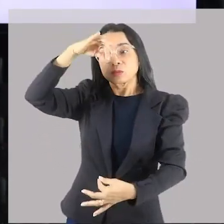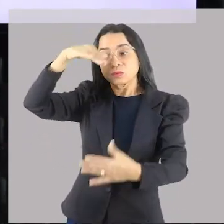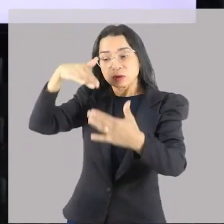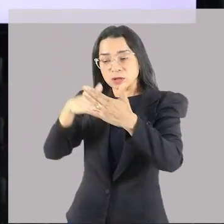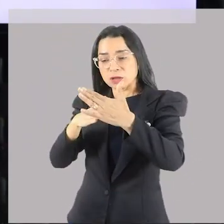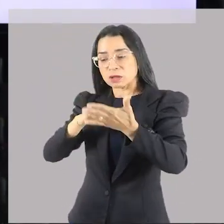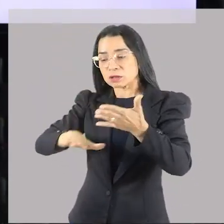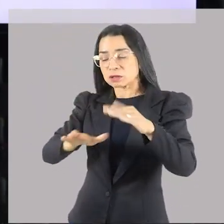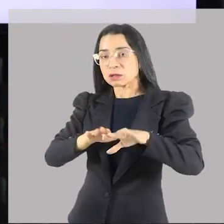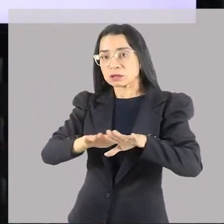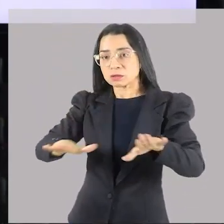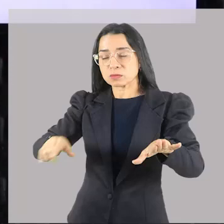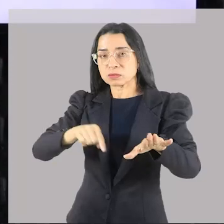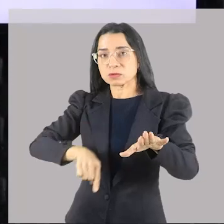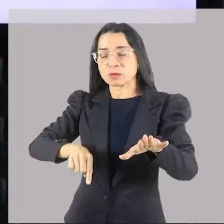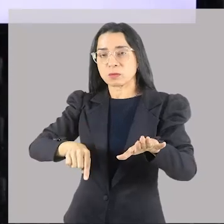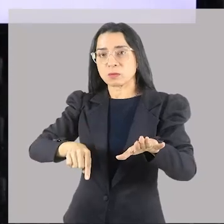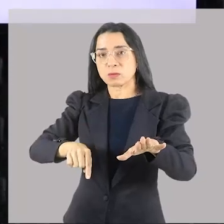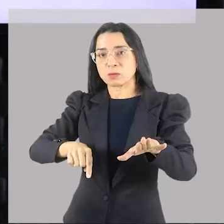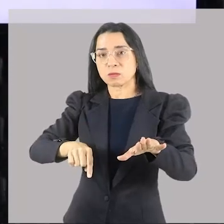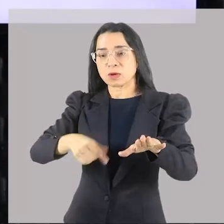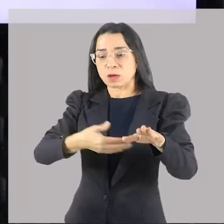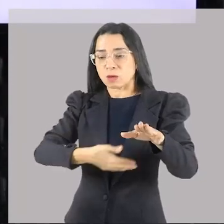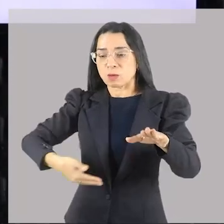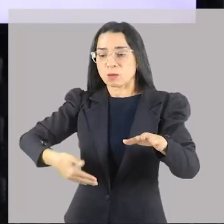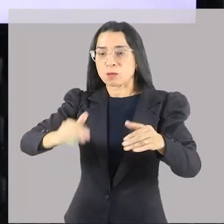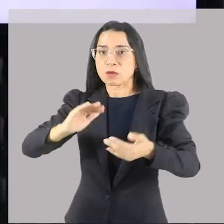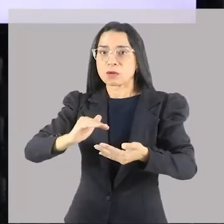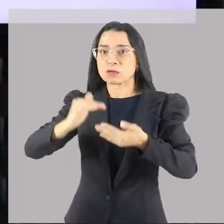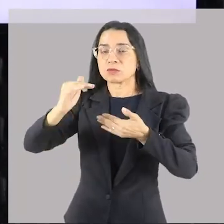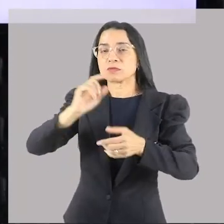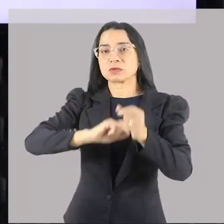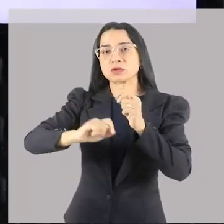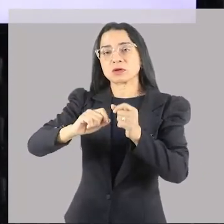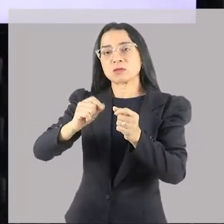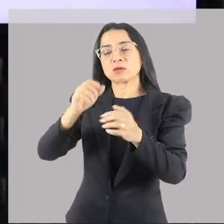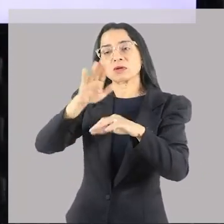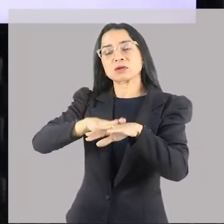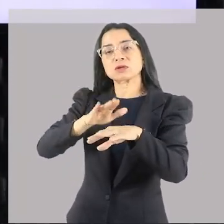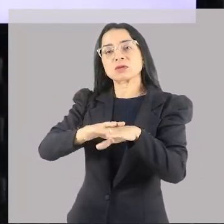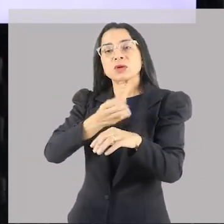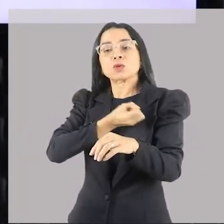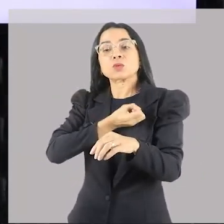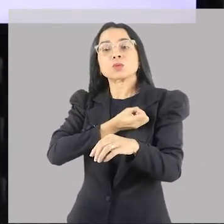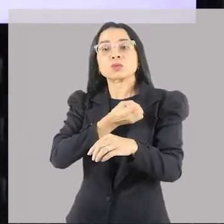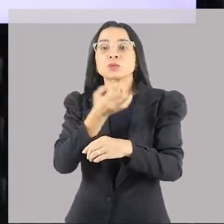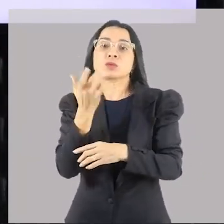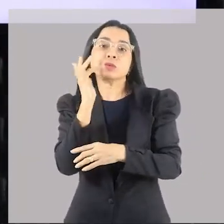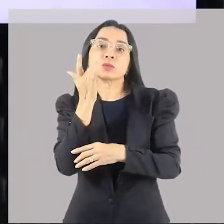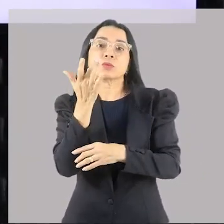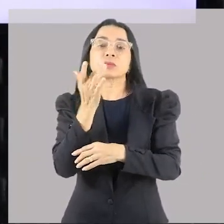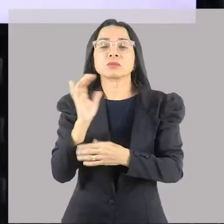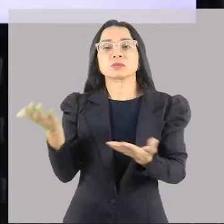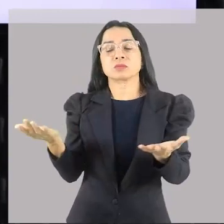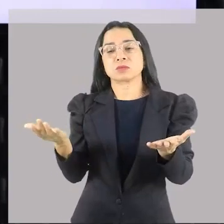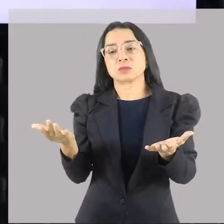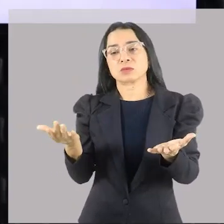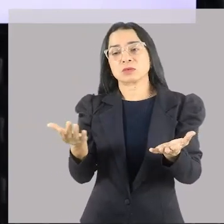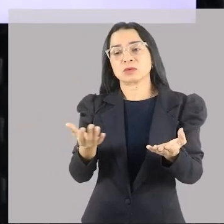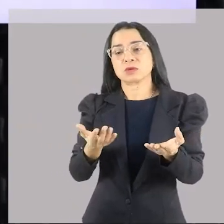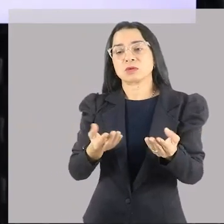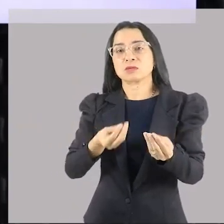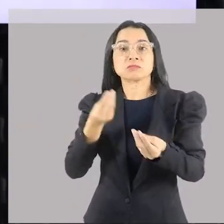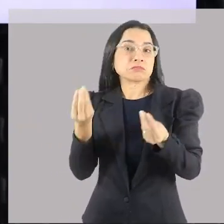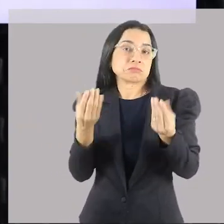umbigo, no caso de um adulto, até o chão. Então, essa divisão desses dois segmentos é chamada de número de ouro. Tá. E daí,